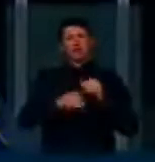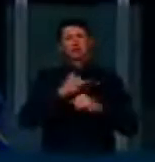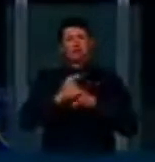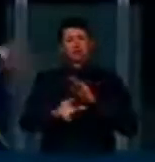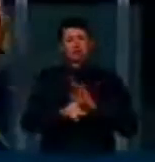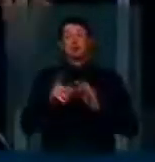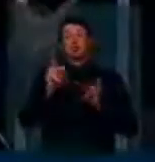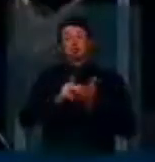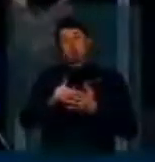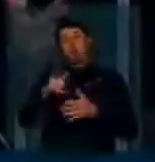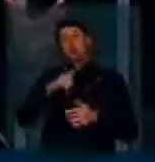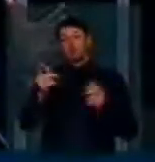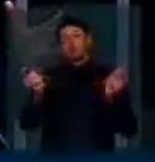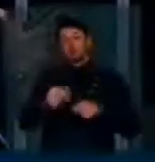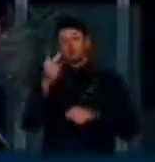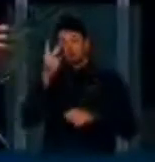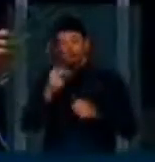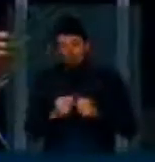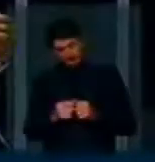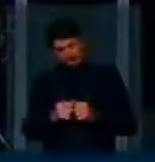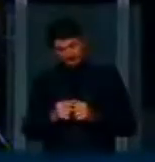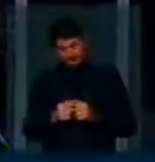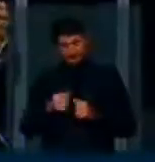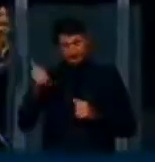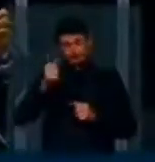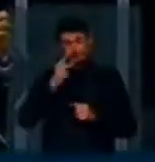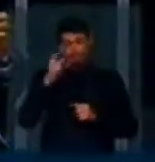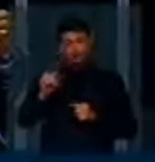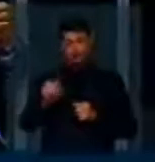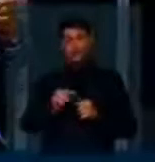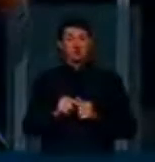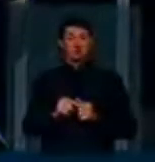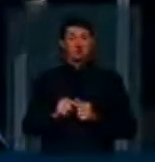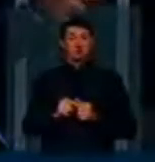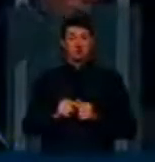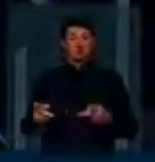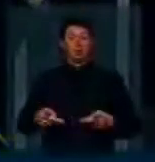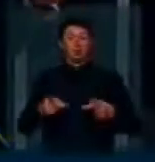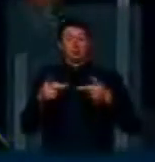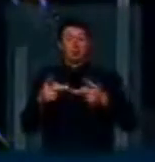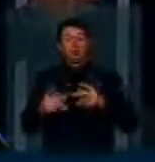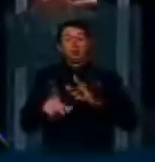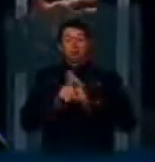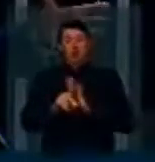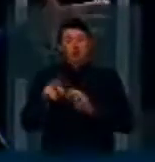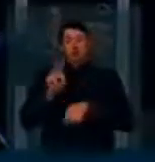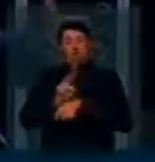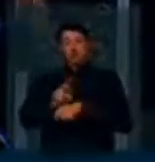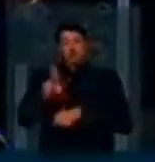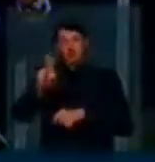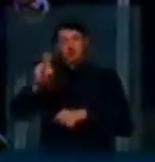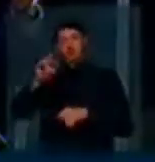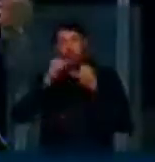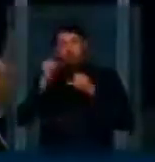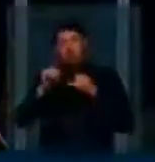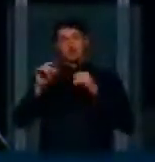fato, Nelson, nós tínhamos duas possibilidades. Uma, de tratar dessa questão no projeto de lei de proteção aos dados pessoais, que